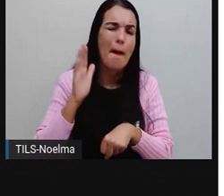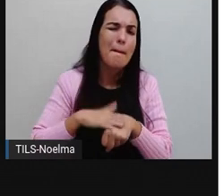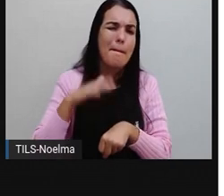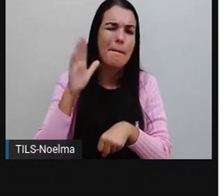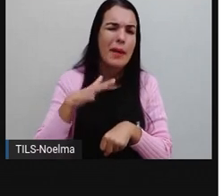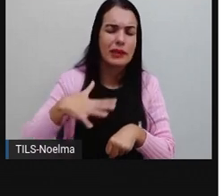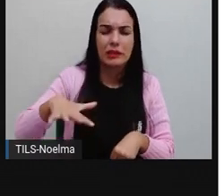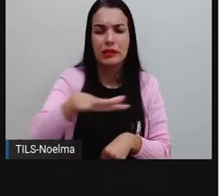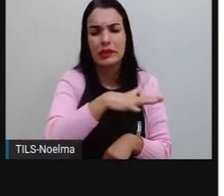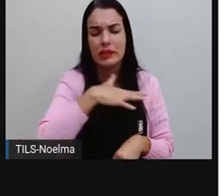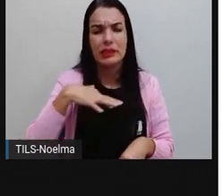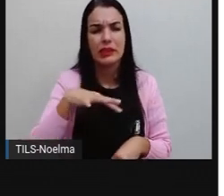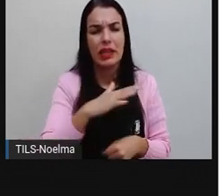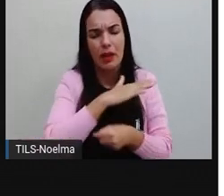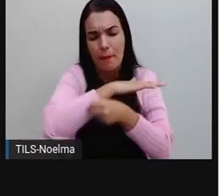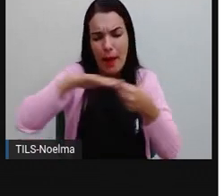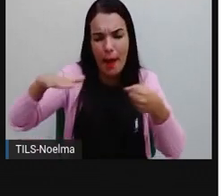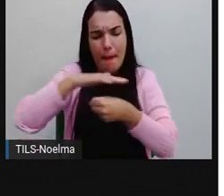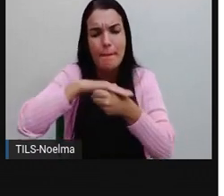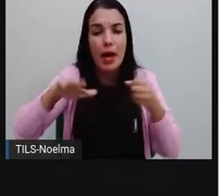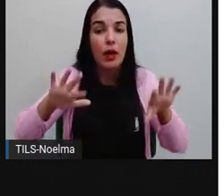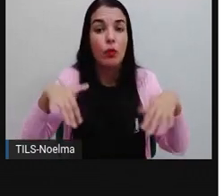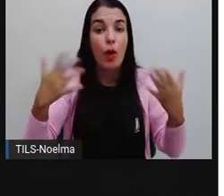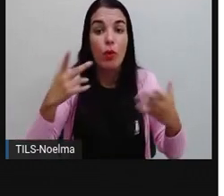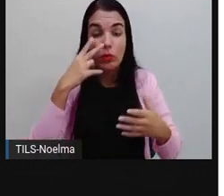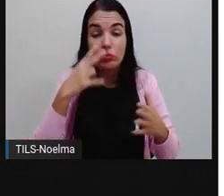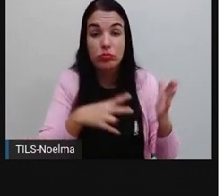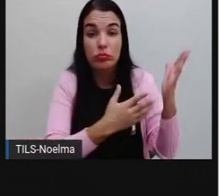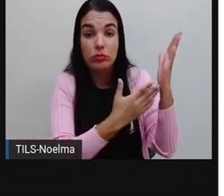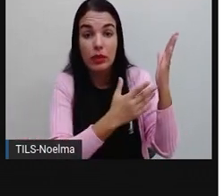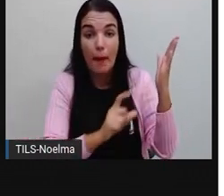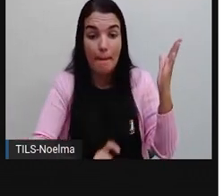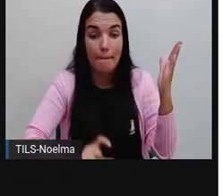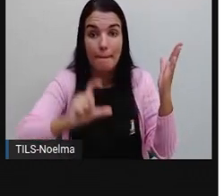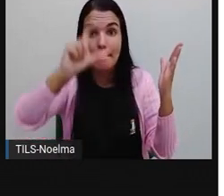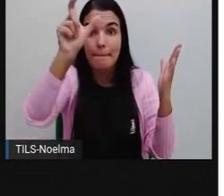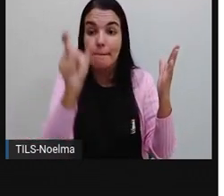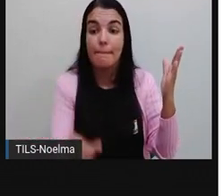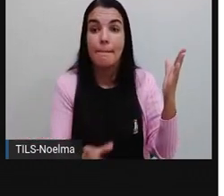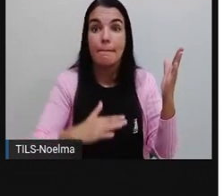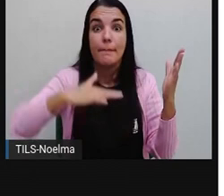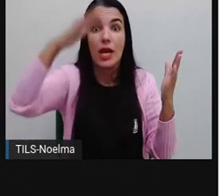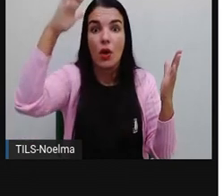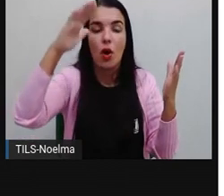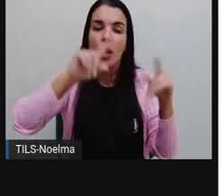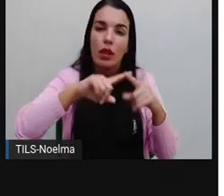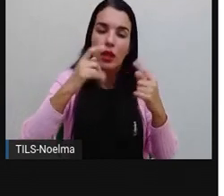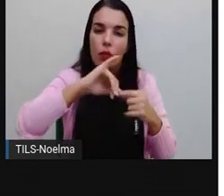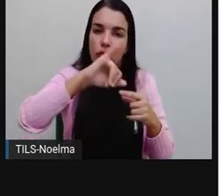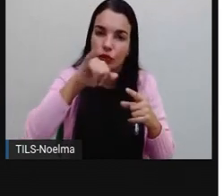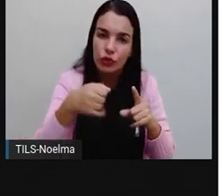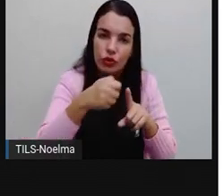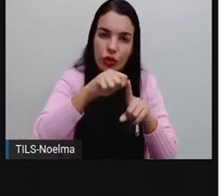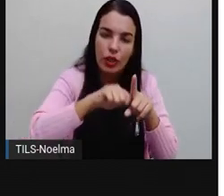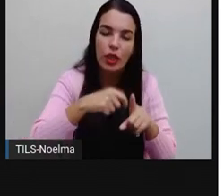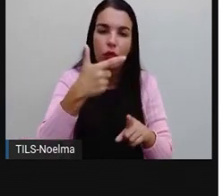áreas desmatadas? Onde aí que nós temos aí a coluna maior? Janeiro de 2020,